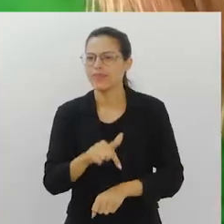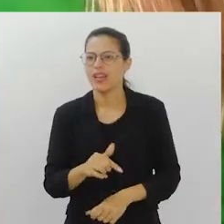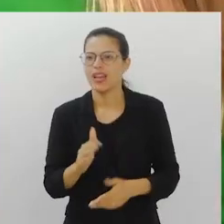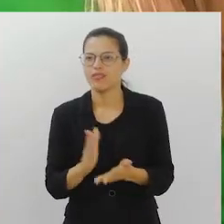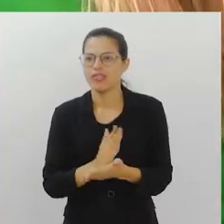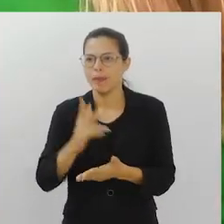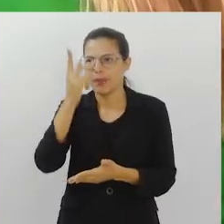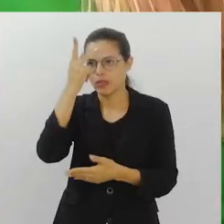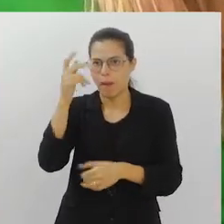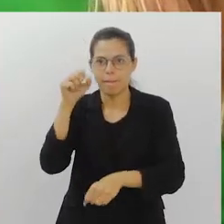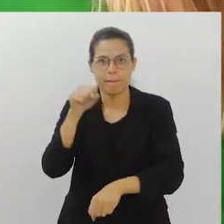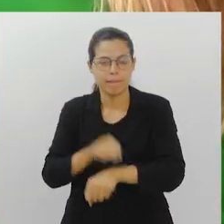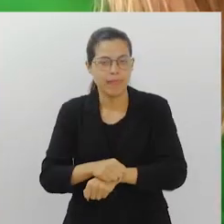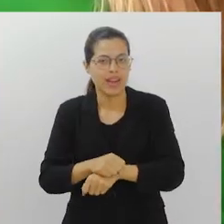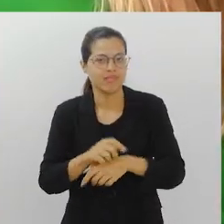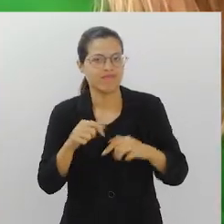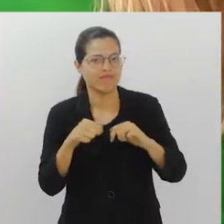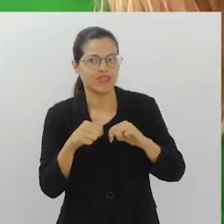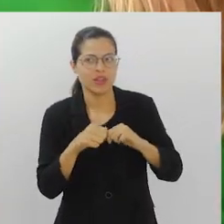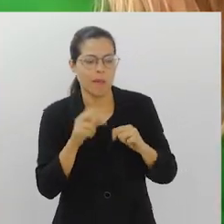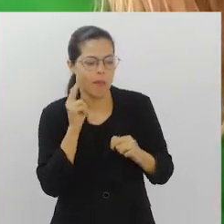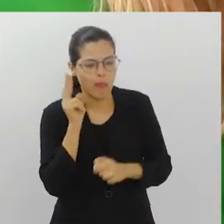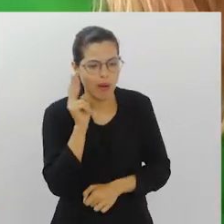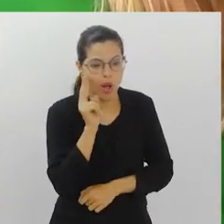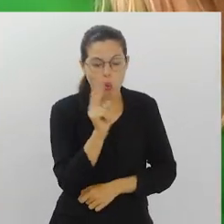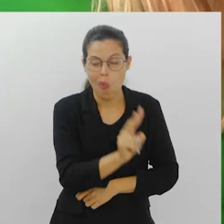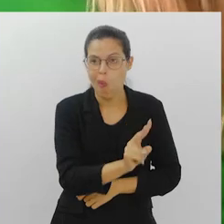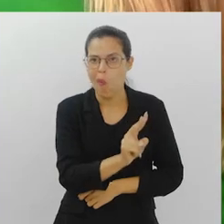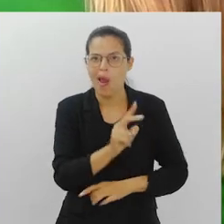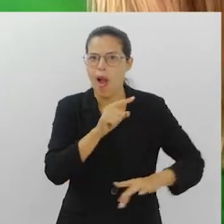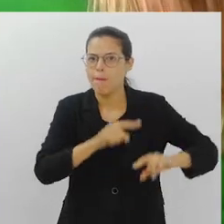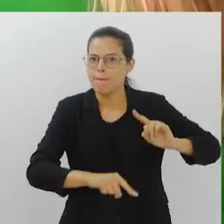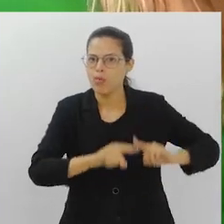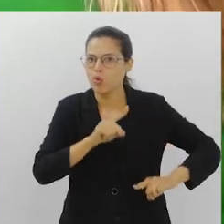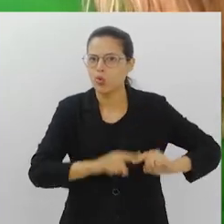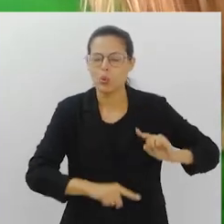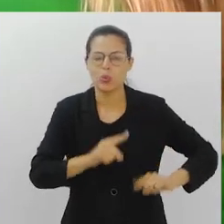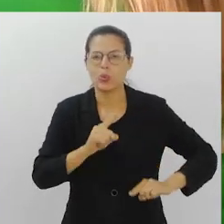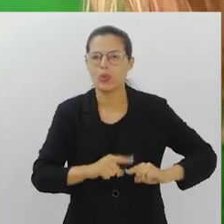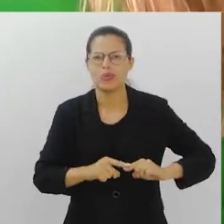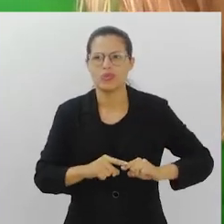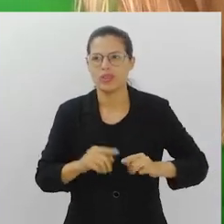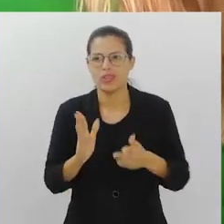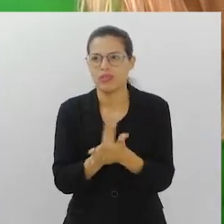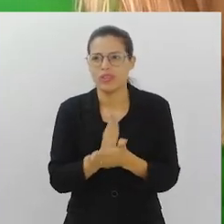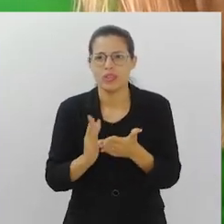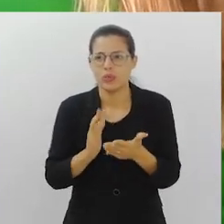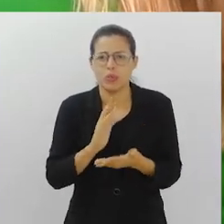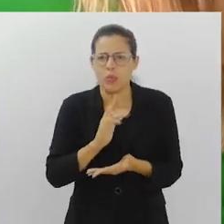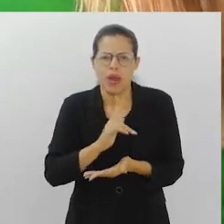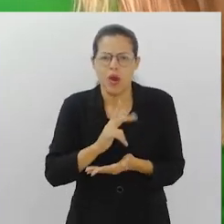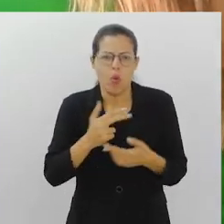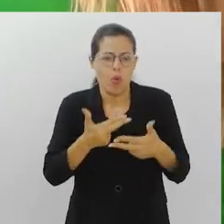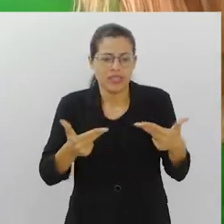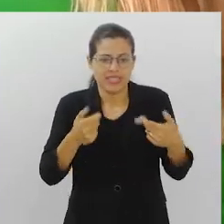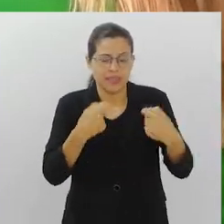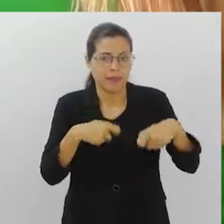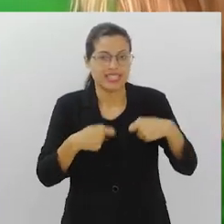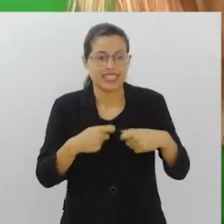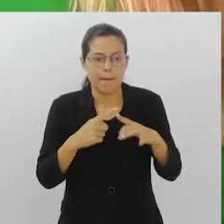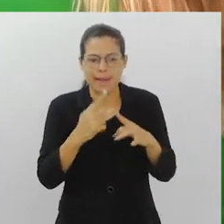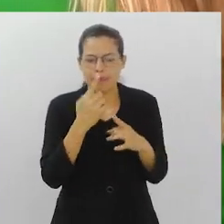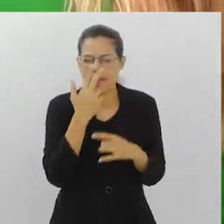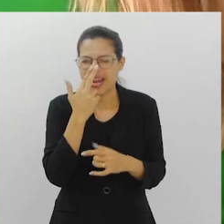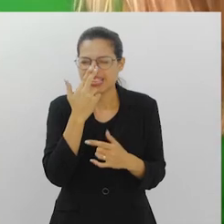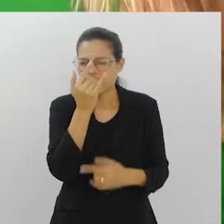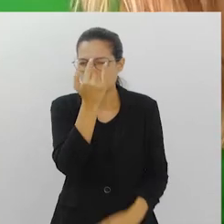das vezes, a pessoa para o que estava fazendo para olhar aquela oferta e, às vezes, é algo que você nem está precisando, mas é